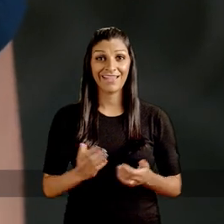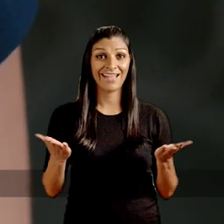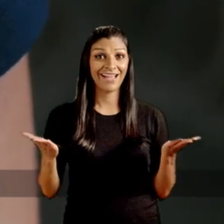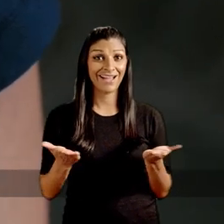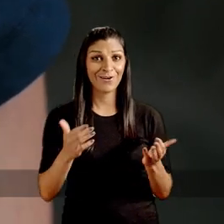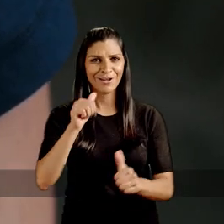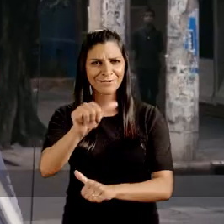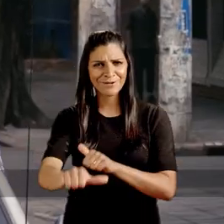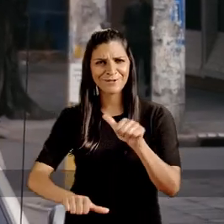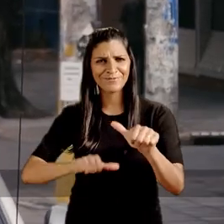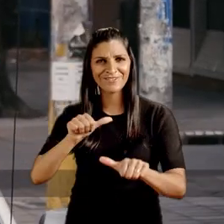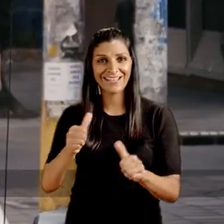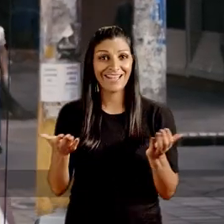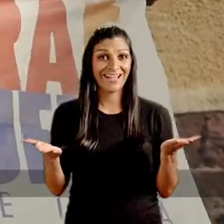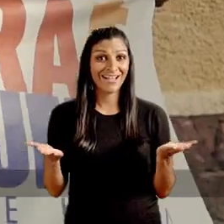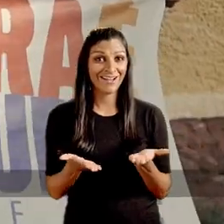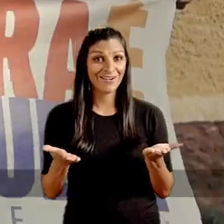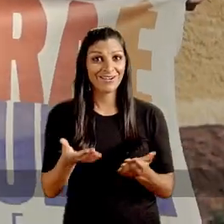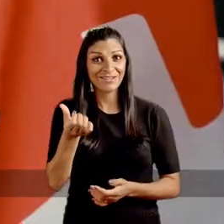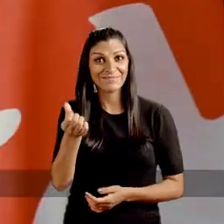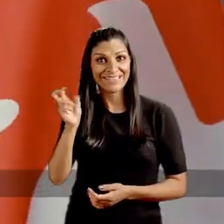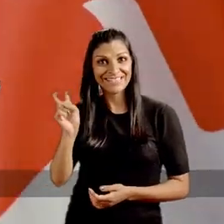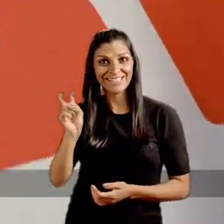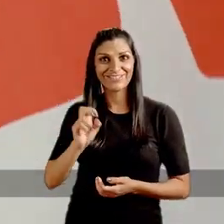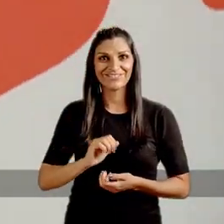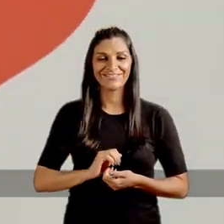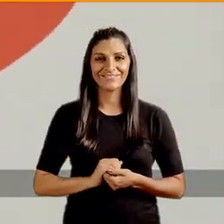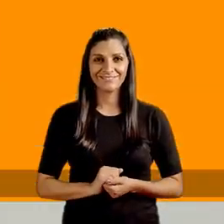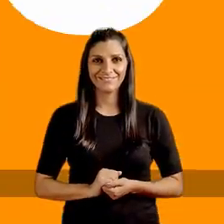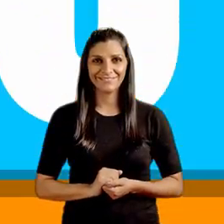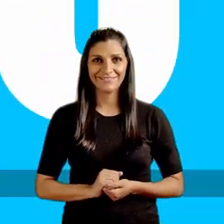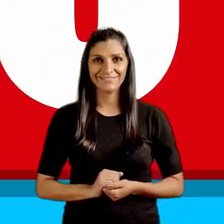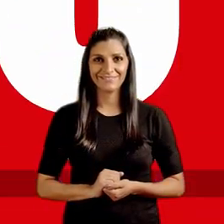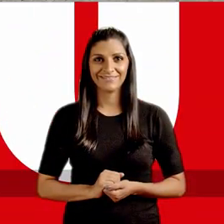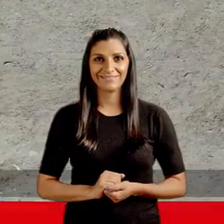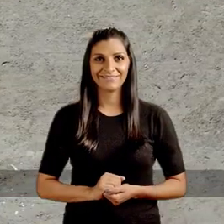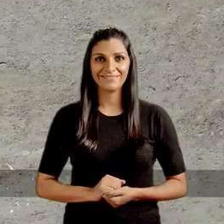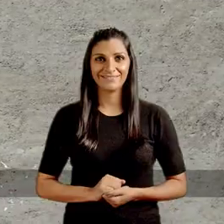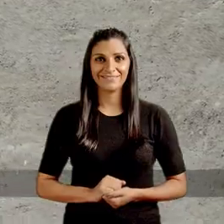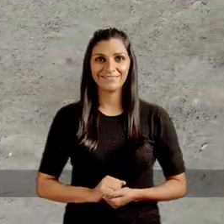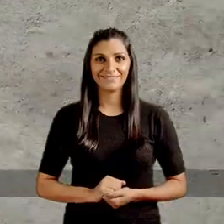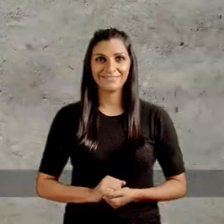Agora é pra mudar. Agora é 65. Manu!